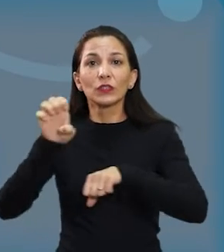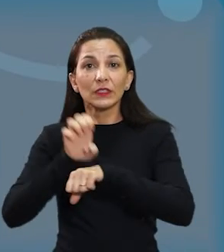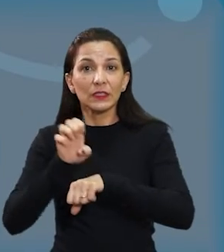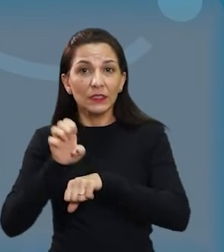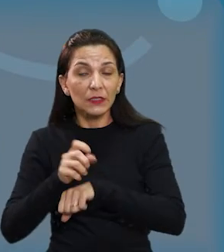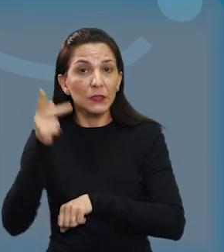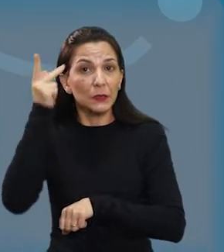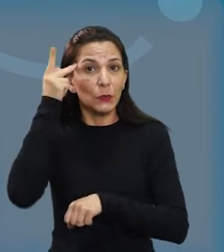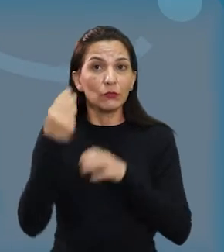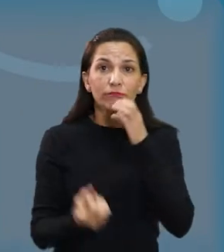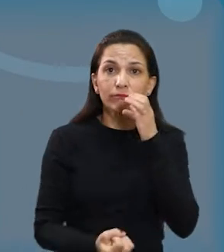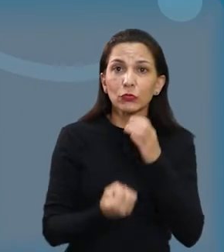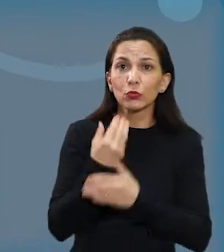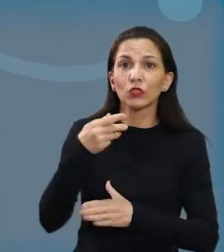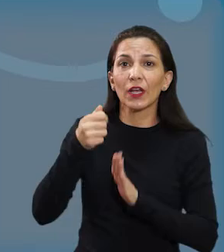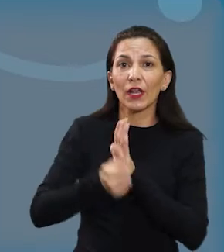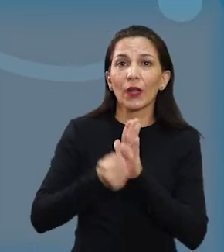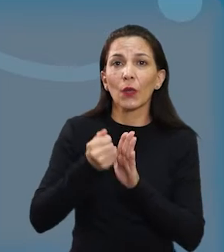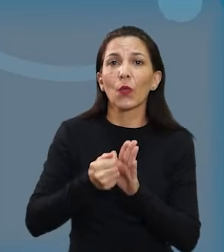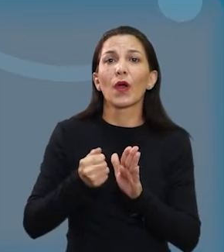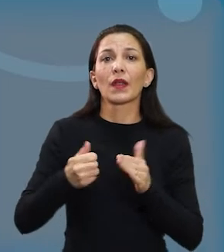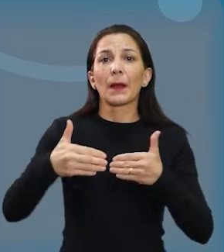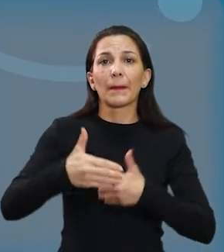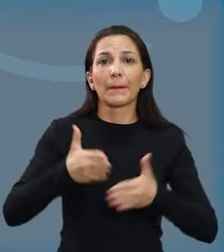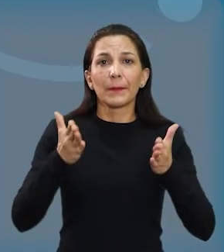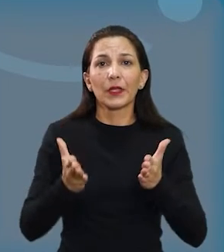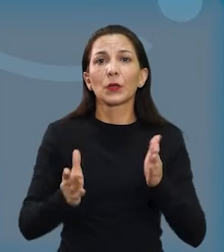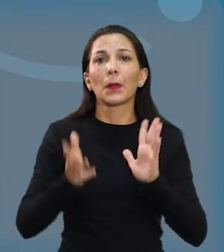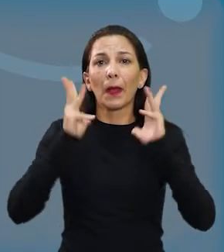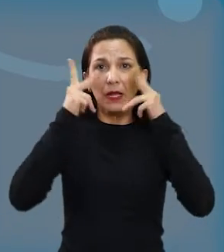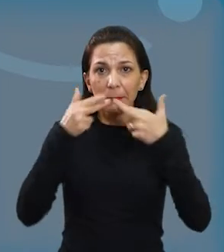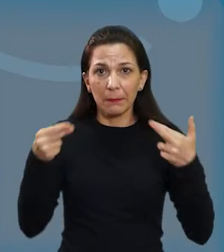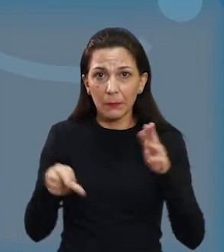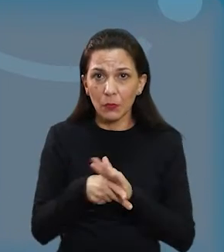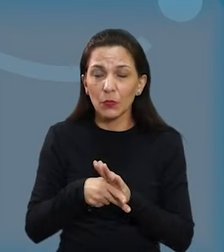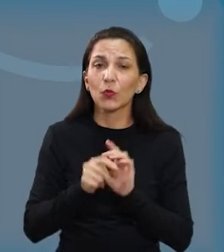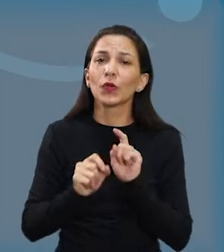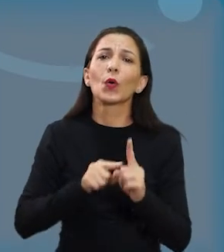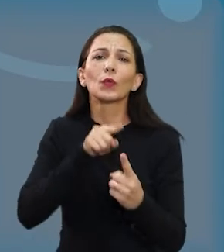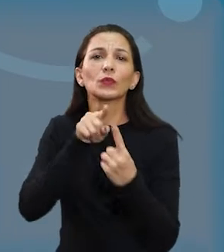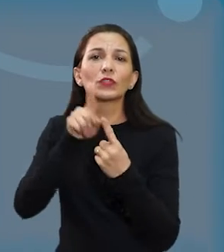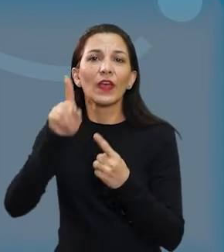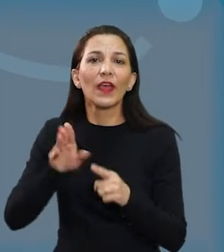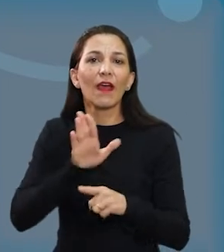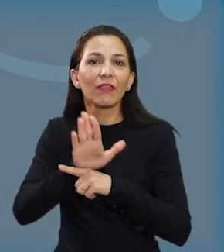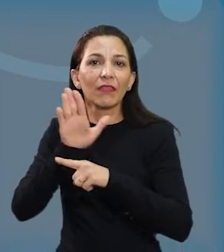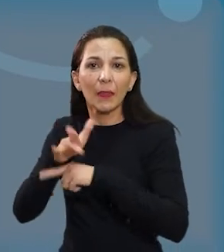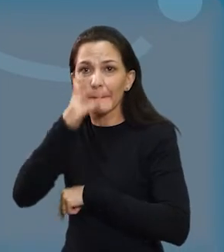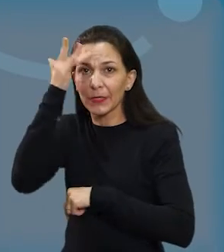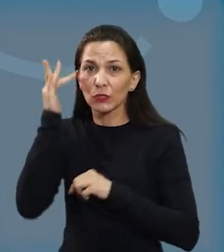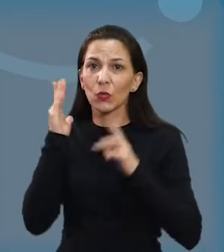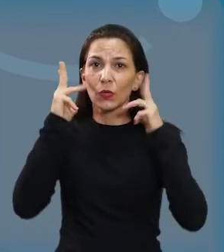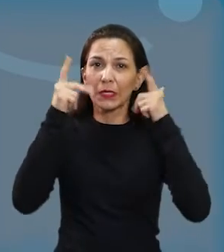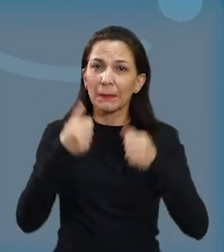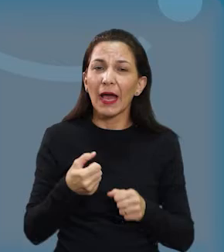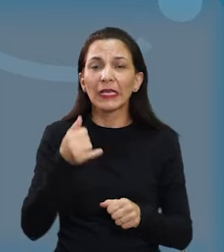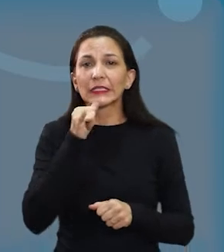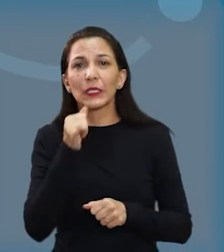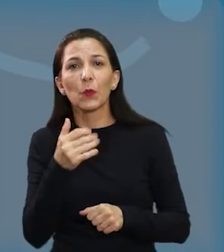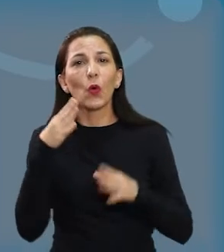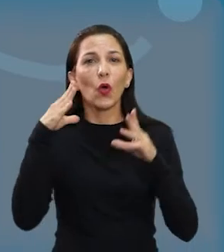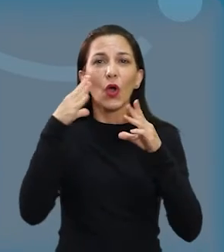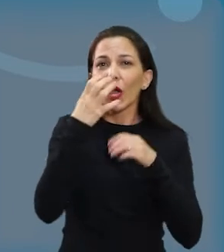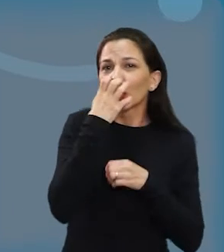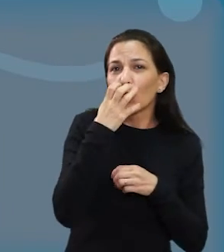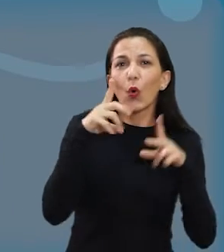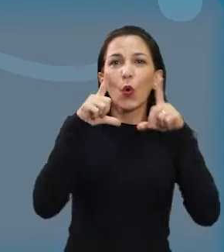com o Governo do Estado para que seja implantado aqui em Araraquara o Meu Pet Container. Isso visa beneficiar as pessoas que têm seus animais,